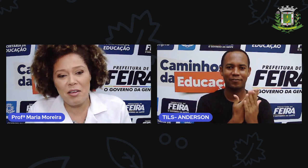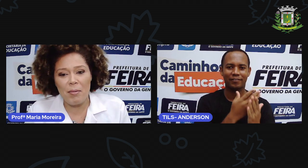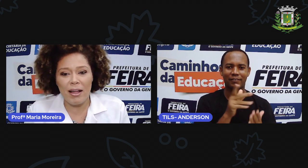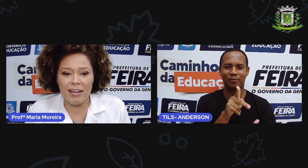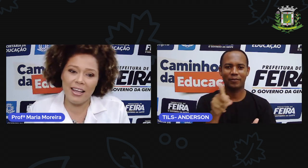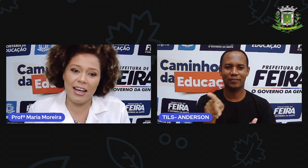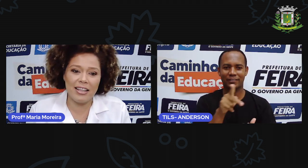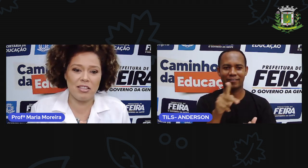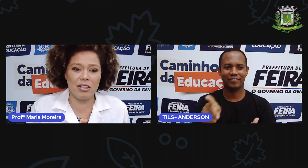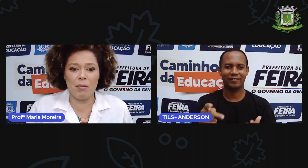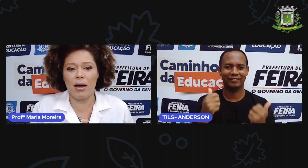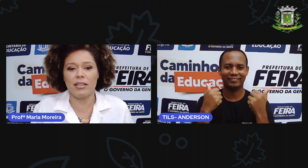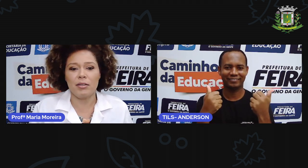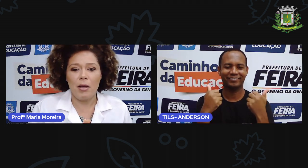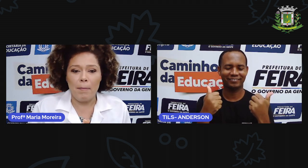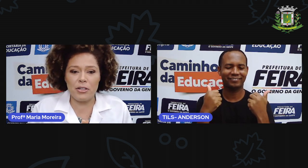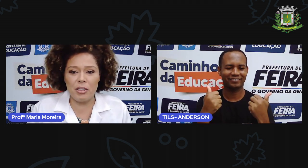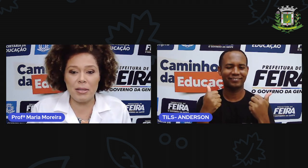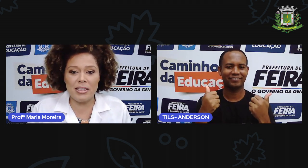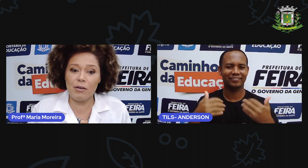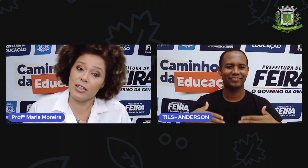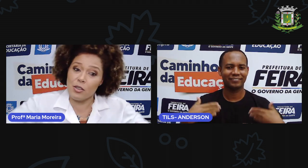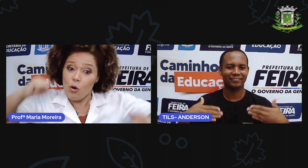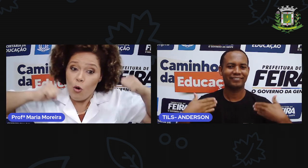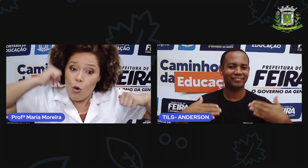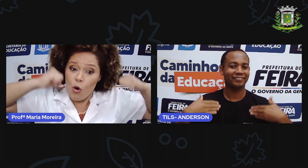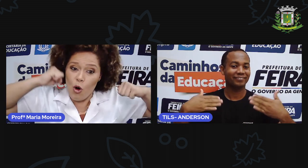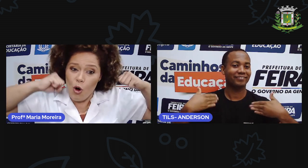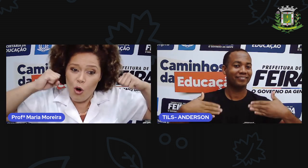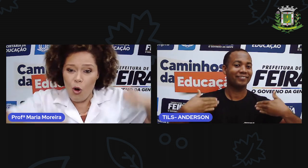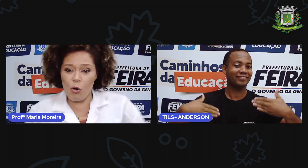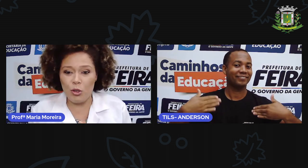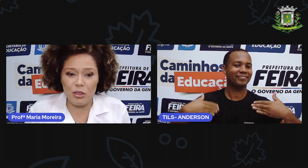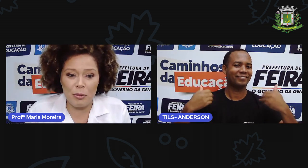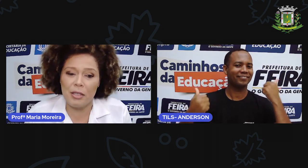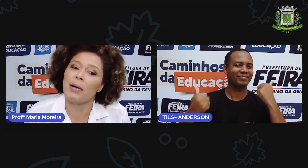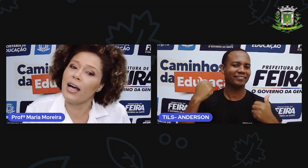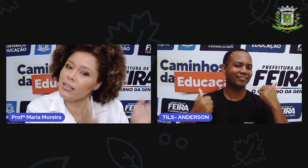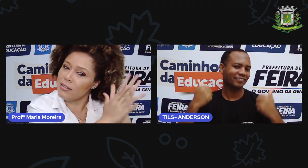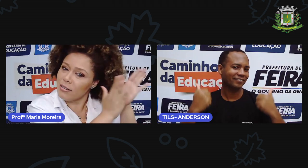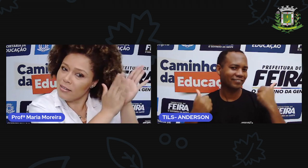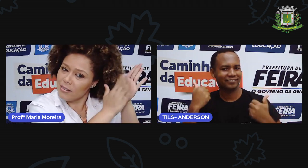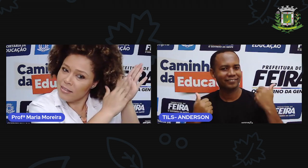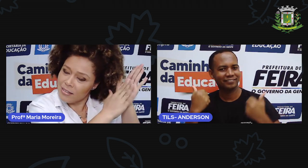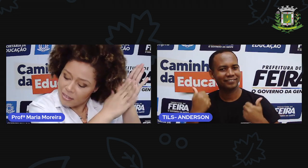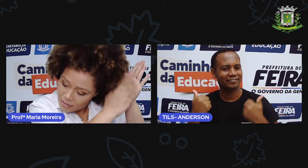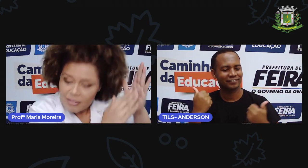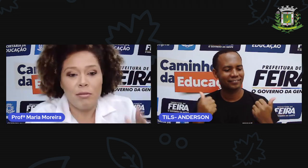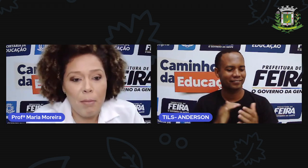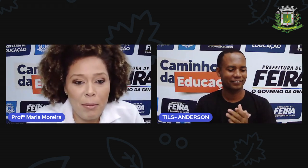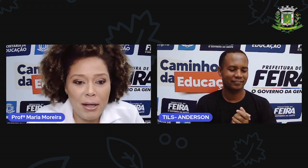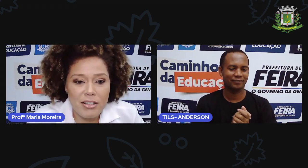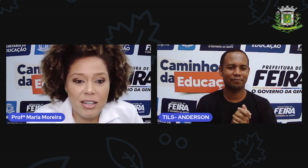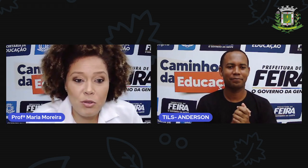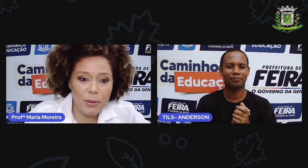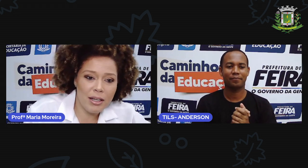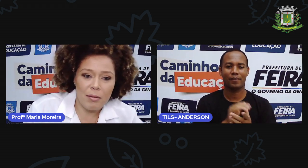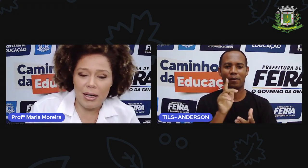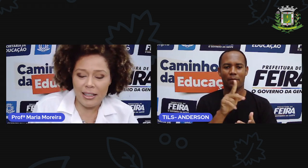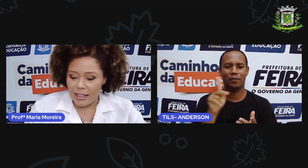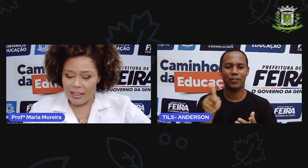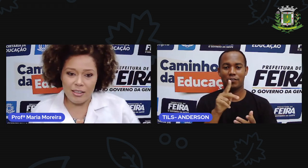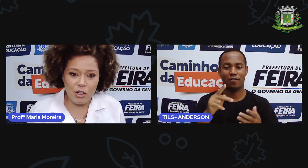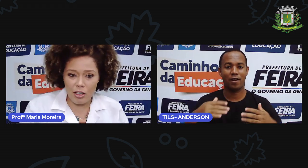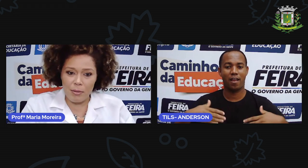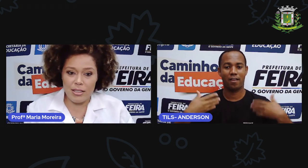Quem está animado aí? Anderson da Animada. Mostra a animação, Anderson. Uhul! Todo mundo animado. Que a Pro Maria está super